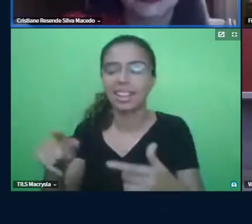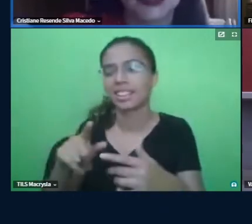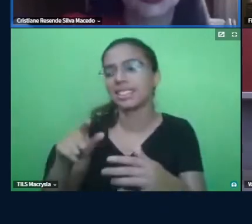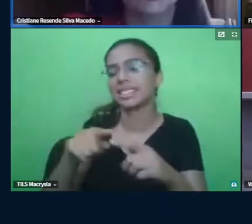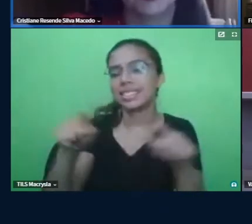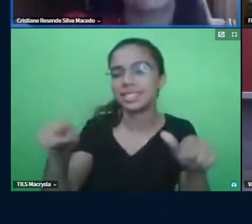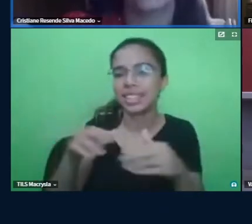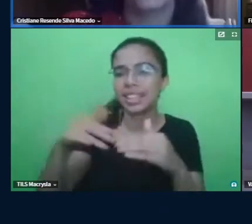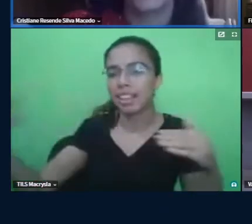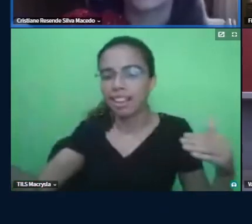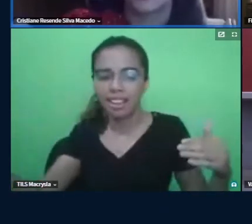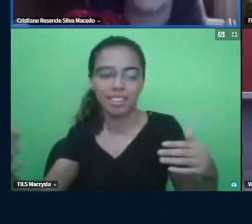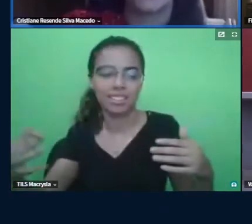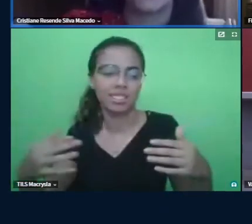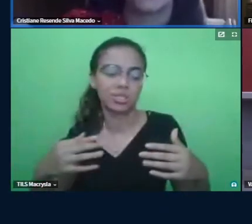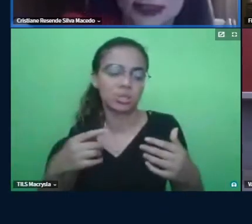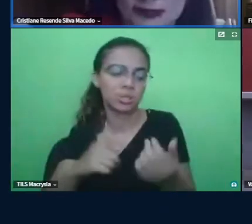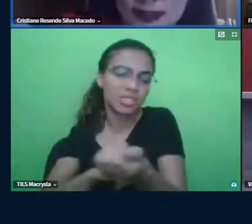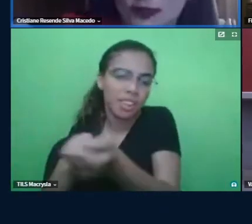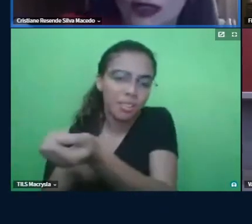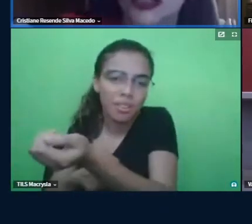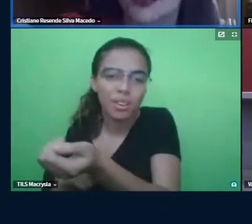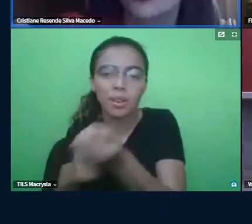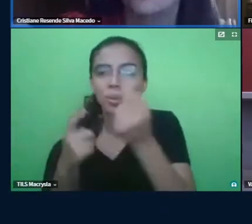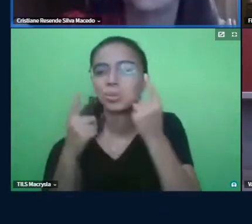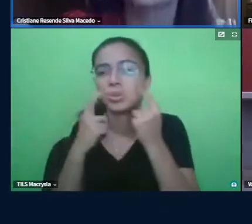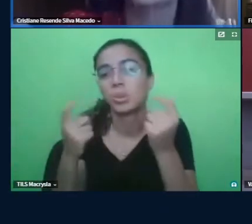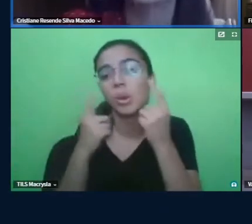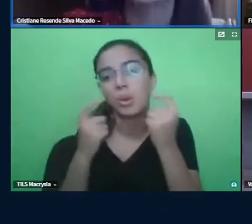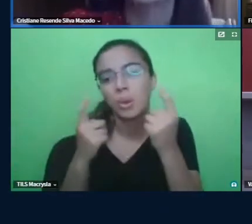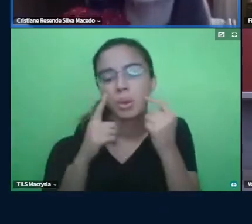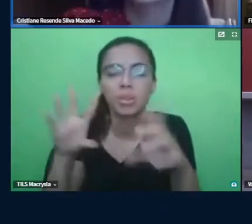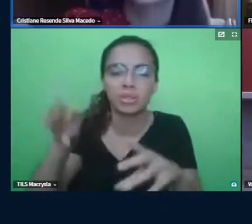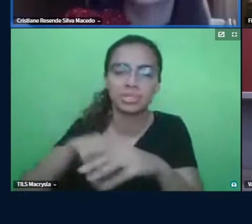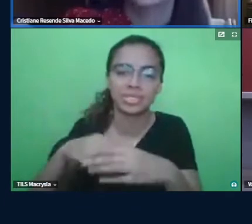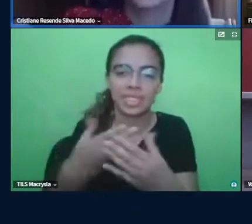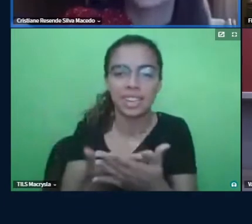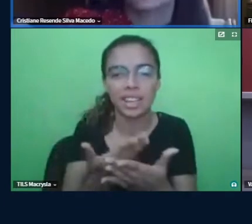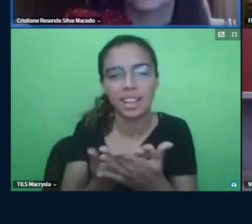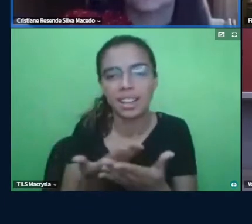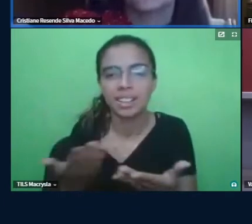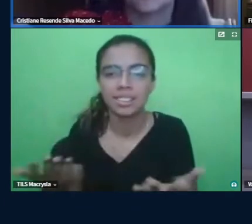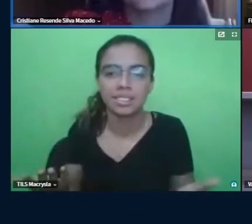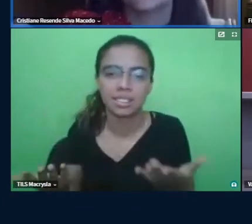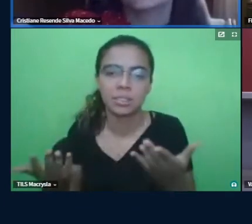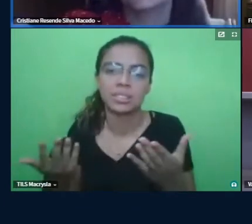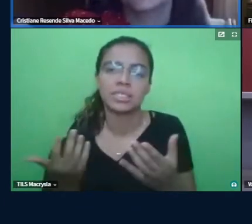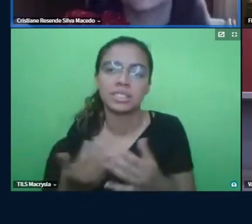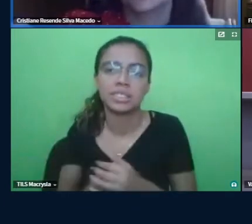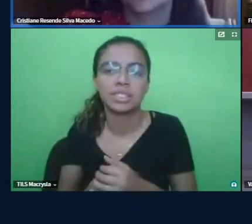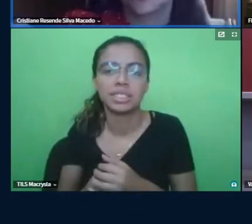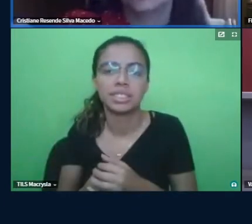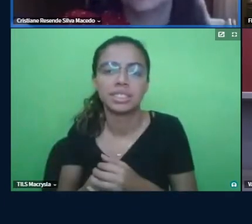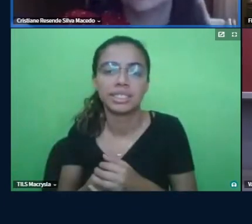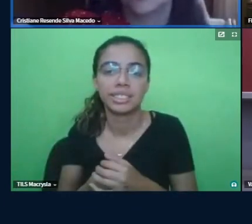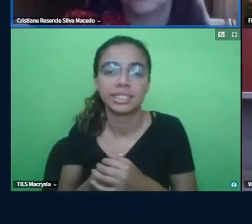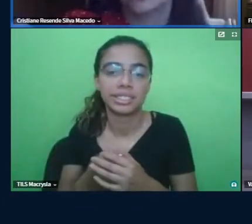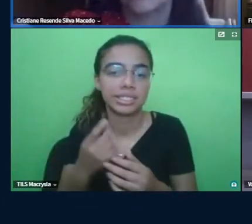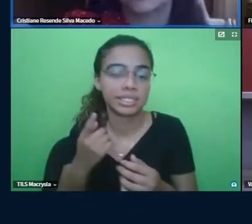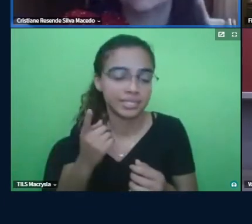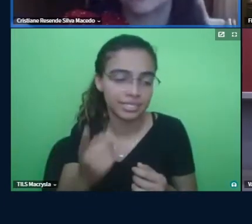ela tinha crises, ela chorava copiosamente, às vezes durante a aula, né? Eu acho que até nessas questões